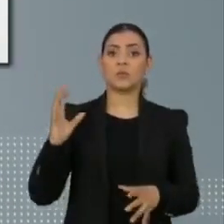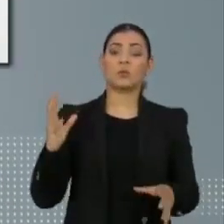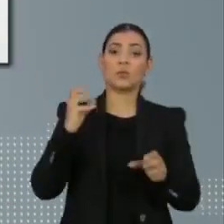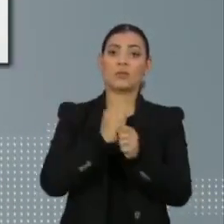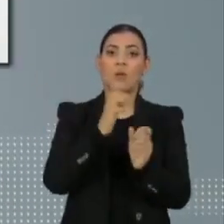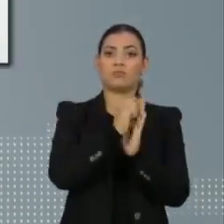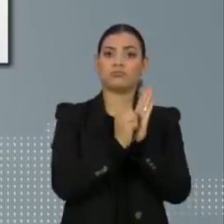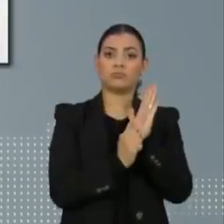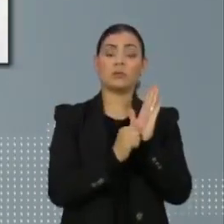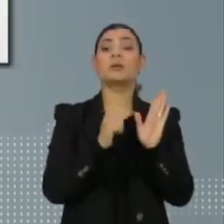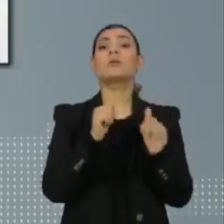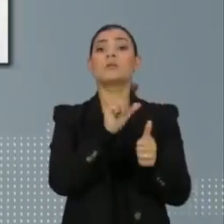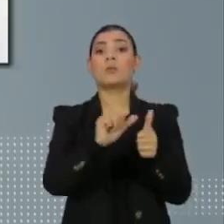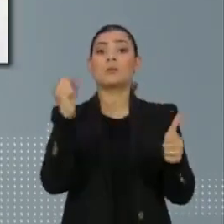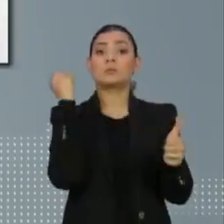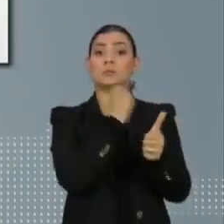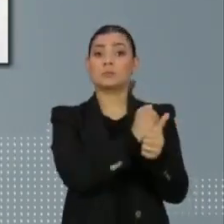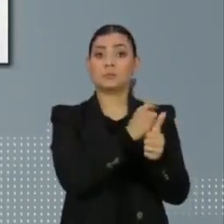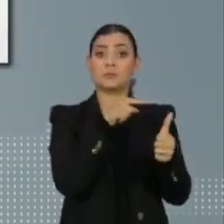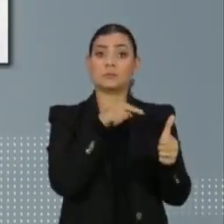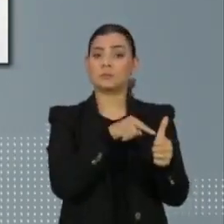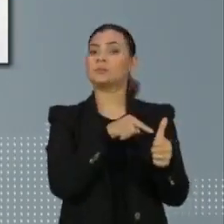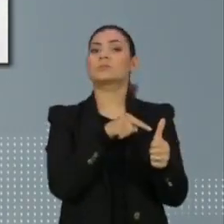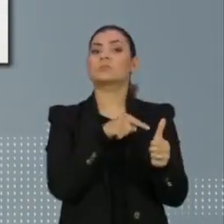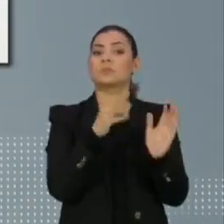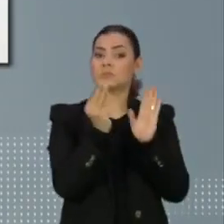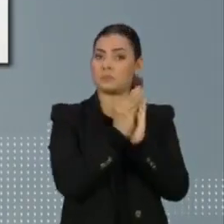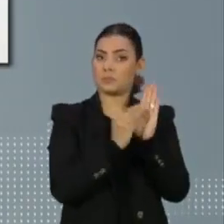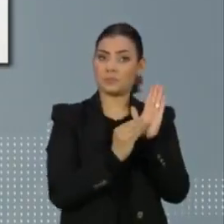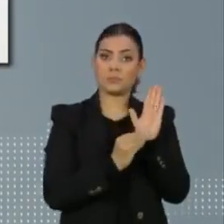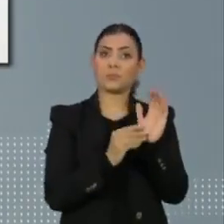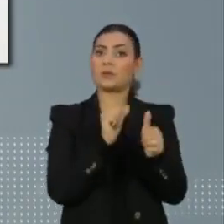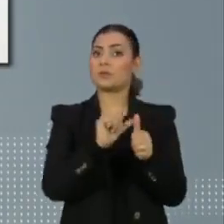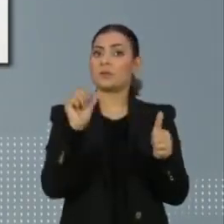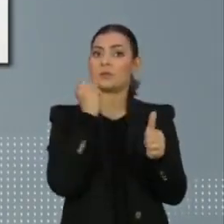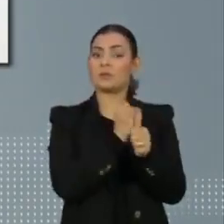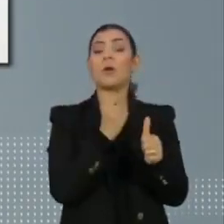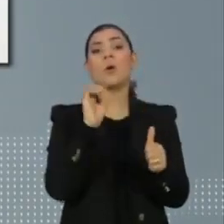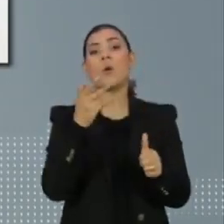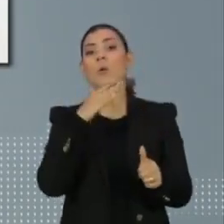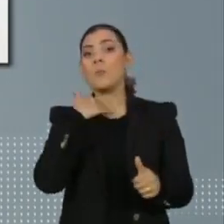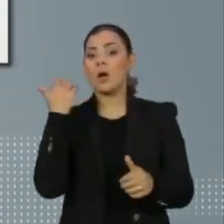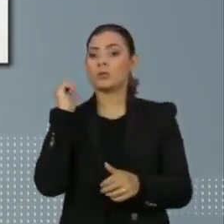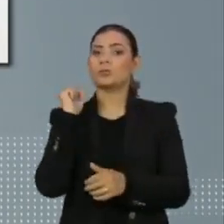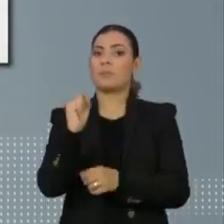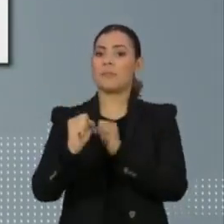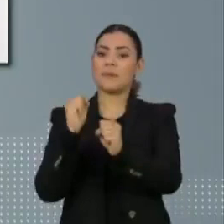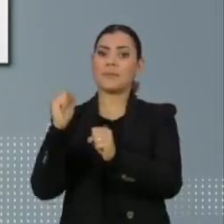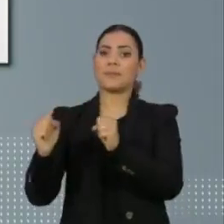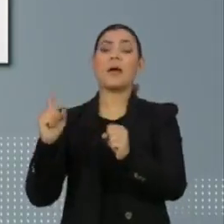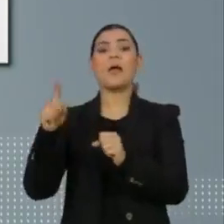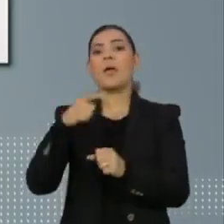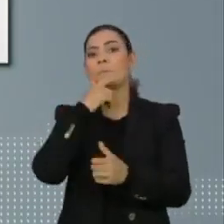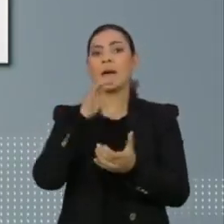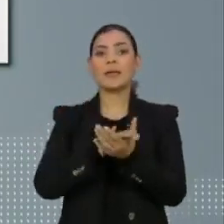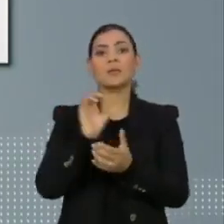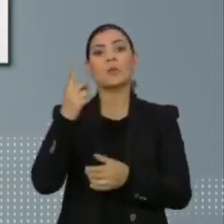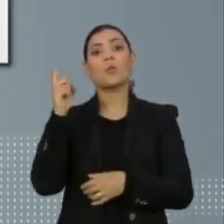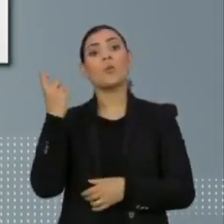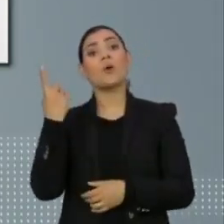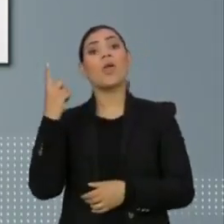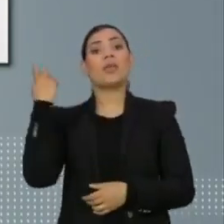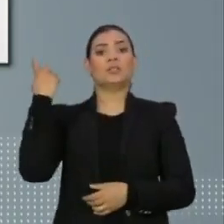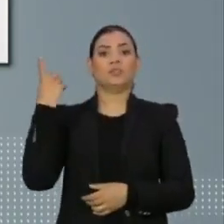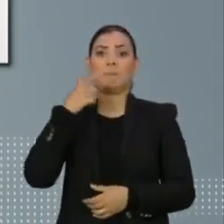registros de homicídios femininos, ou seja, eles não foram classificados como feminicídios, tinham como autor o parceiro ou ex-parceiro